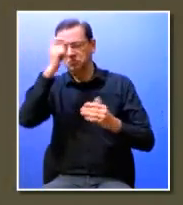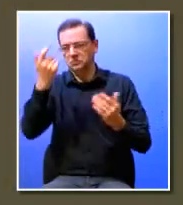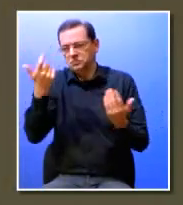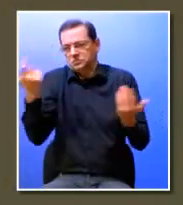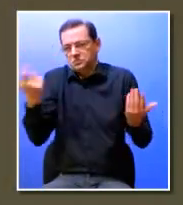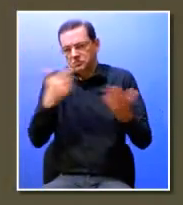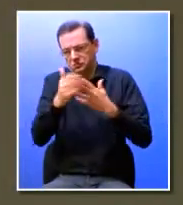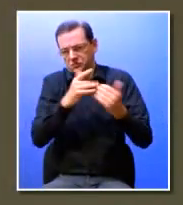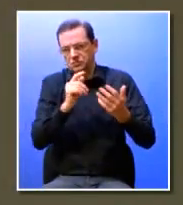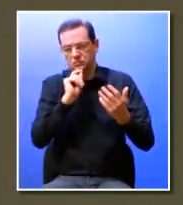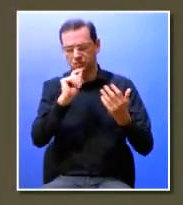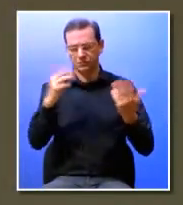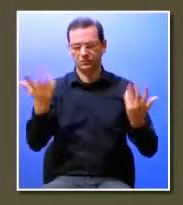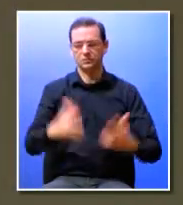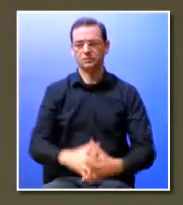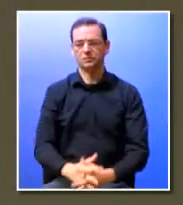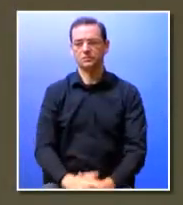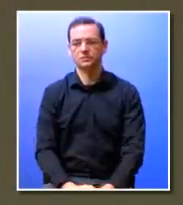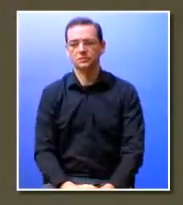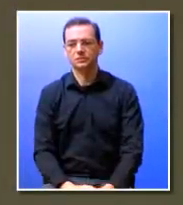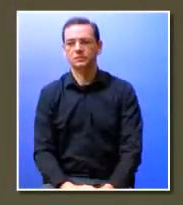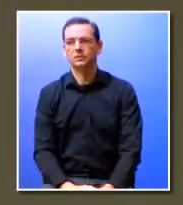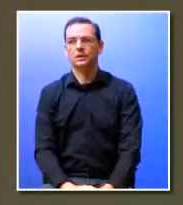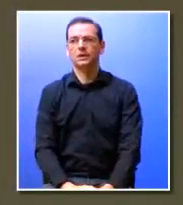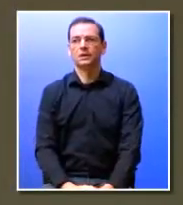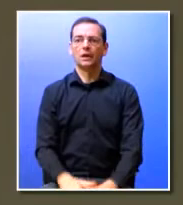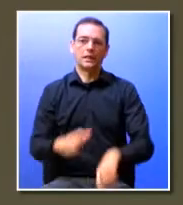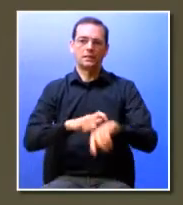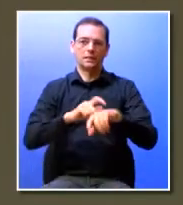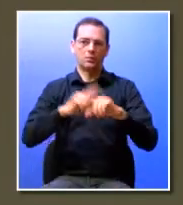e vou referir-me agora aos estágios só para referir-me a algo mais de curta duração